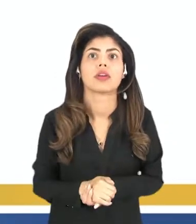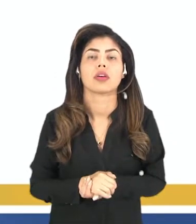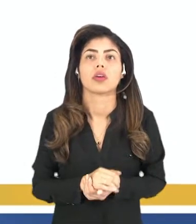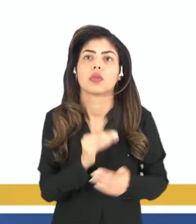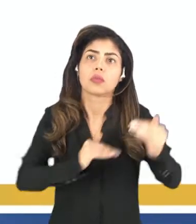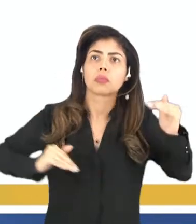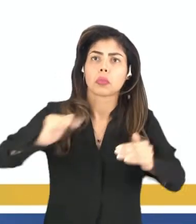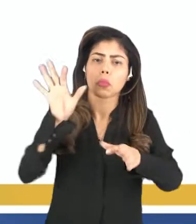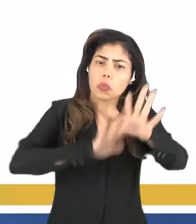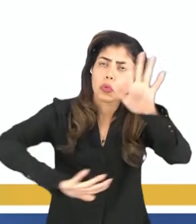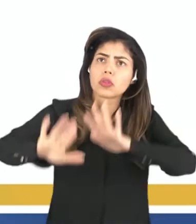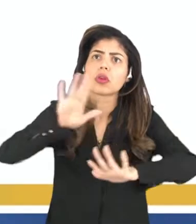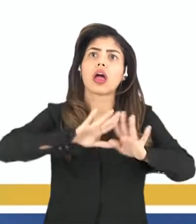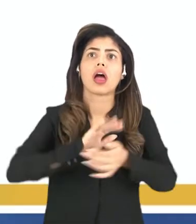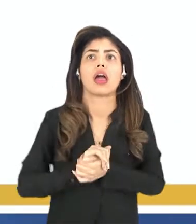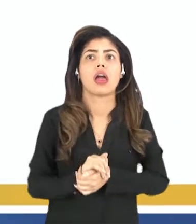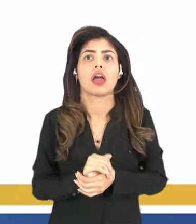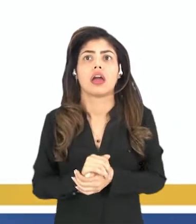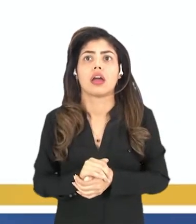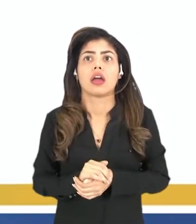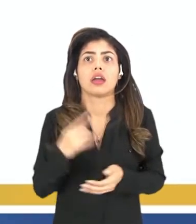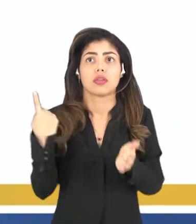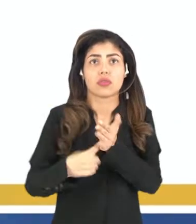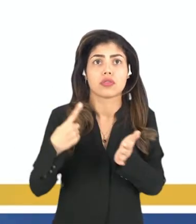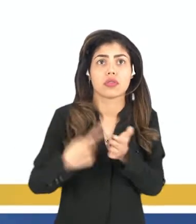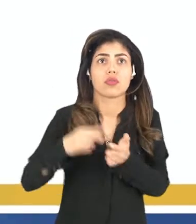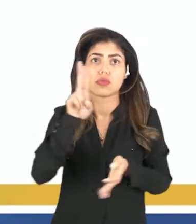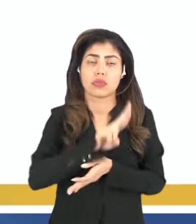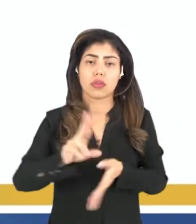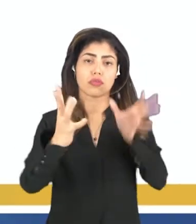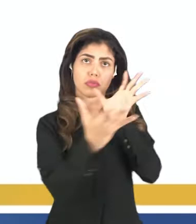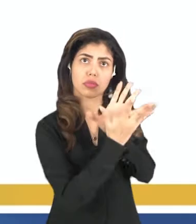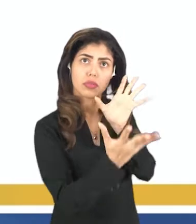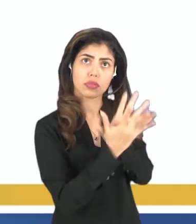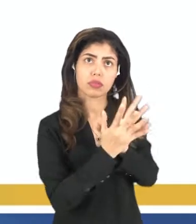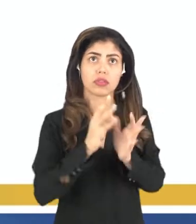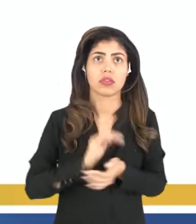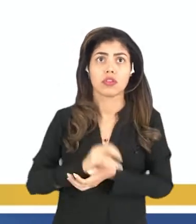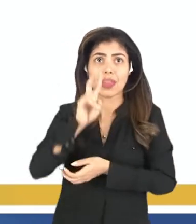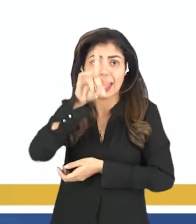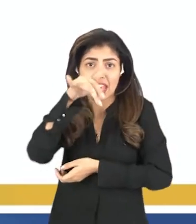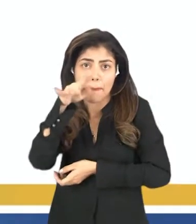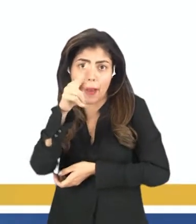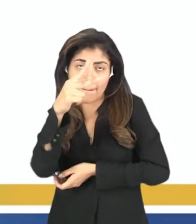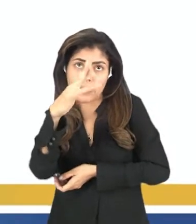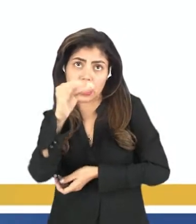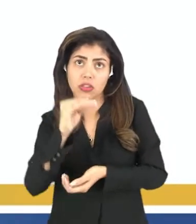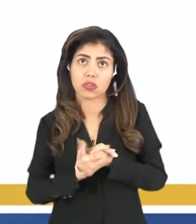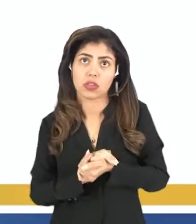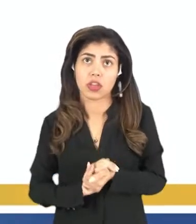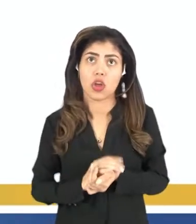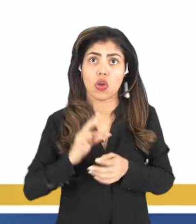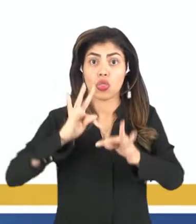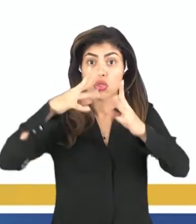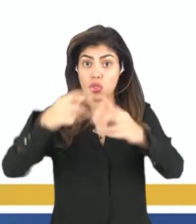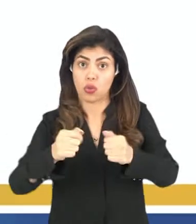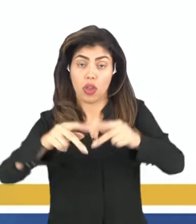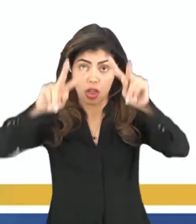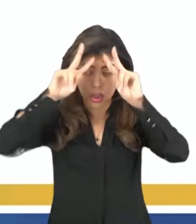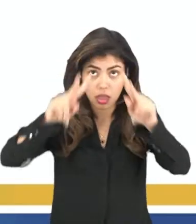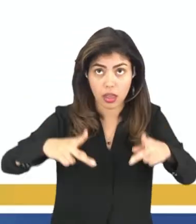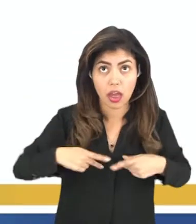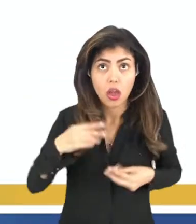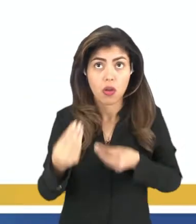né? Sobre um controle de condições de uso dos equipamentos, da formação de recursos humanos